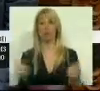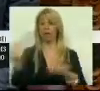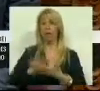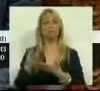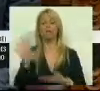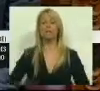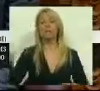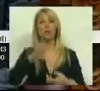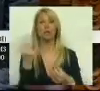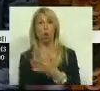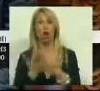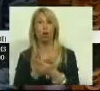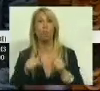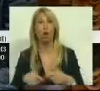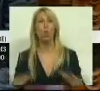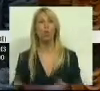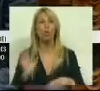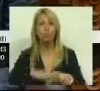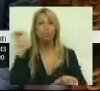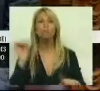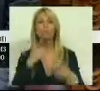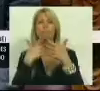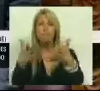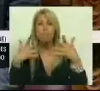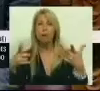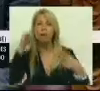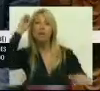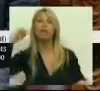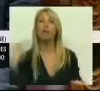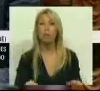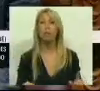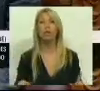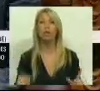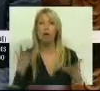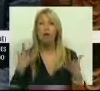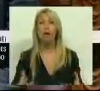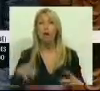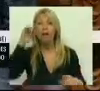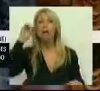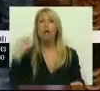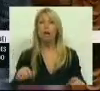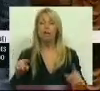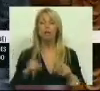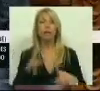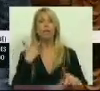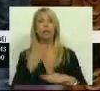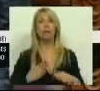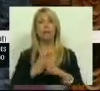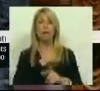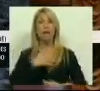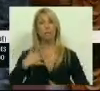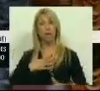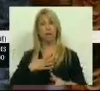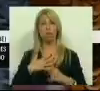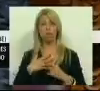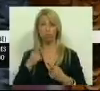economia reside exatamente nas gigantescas dificuldades com que as pequenas e médias empresas portuguesas se confrontam